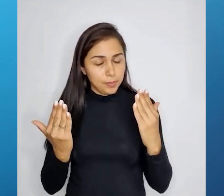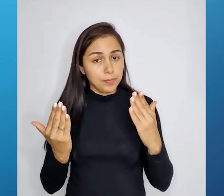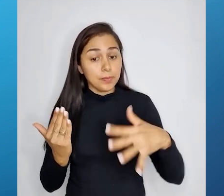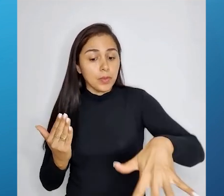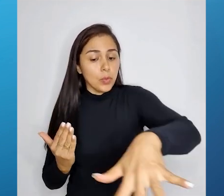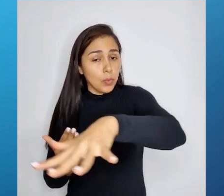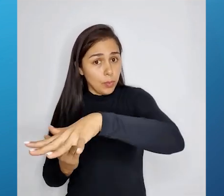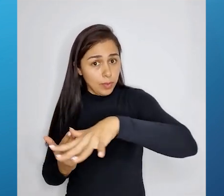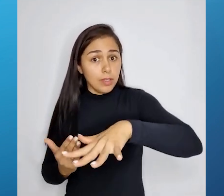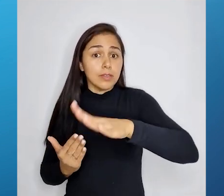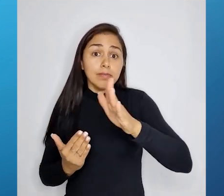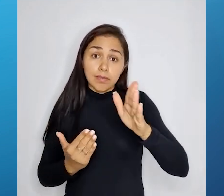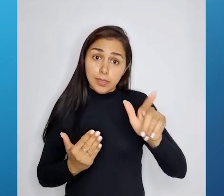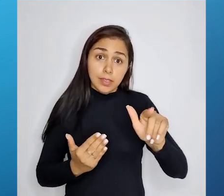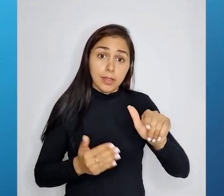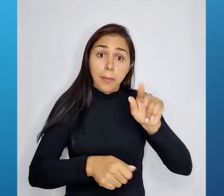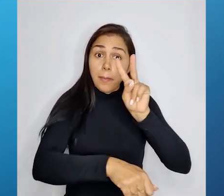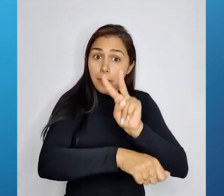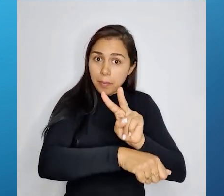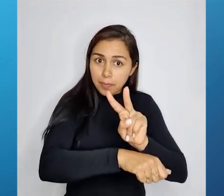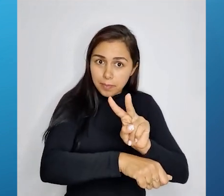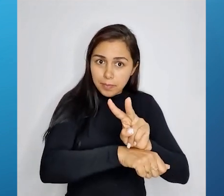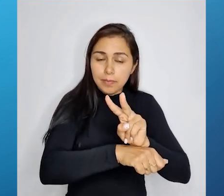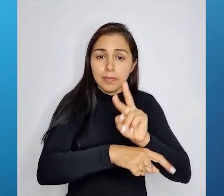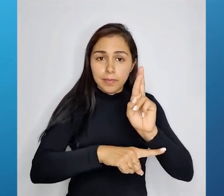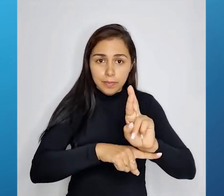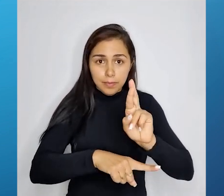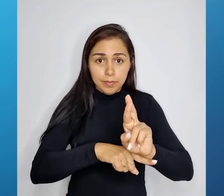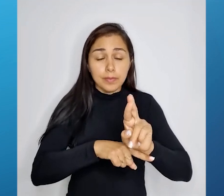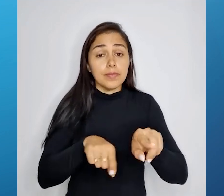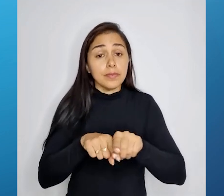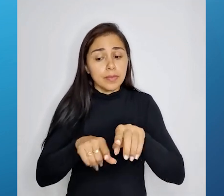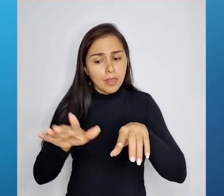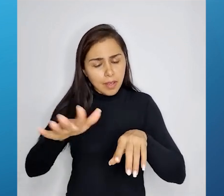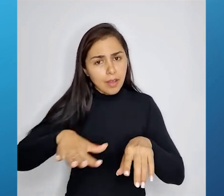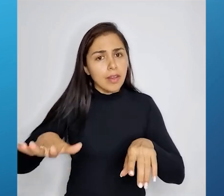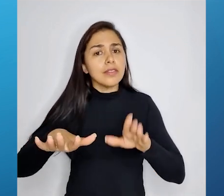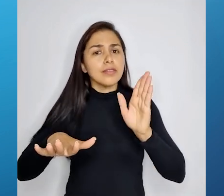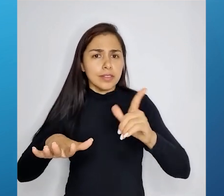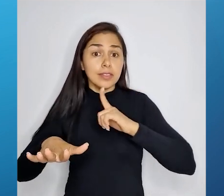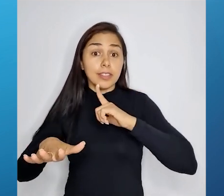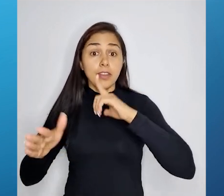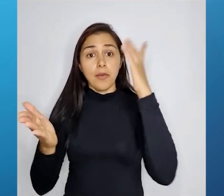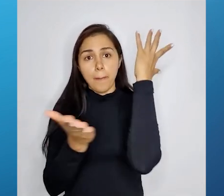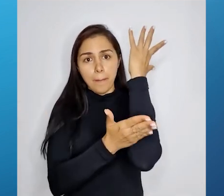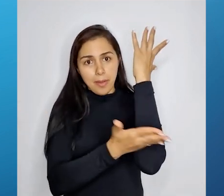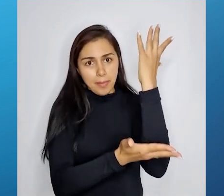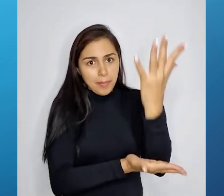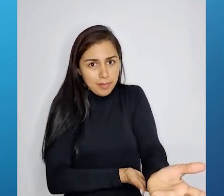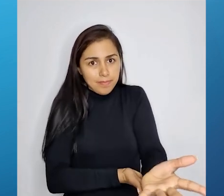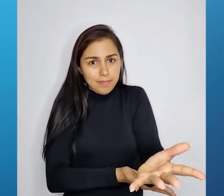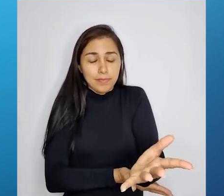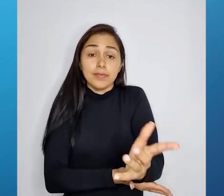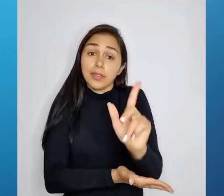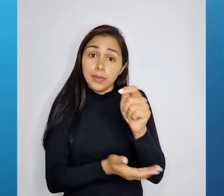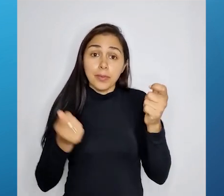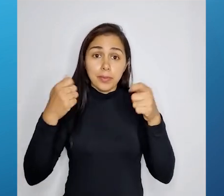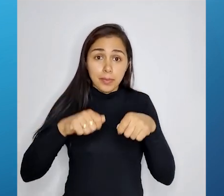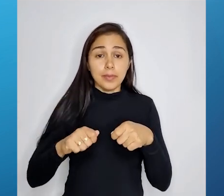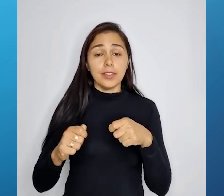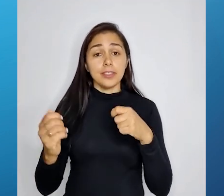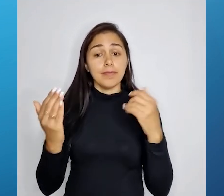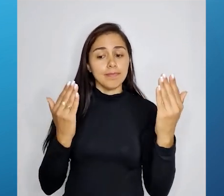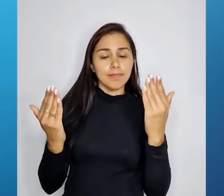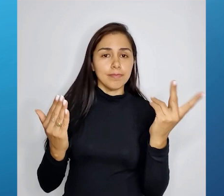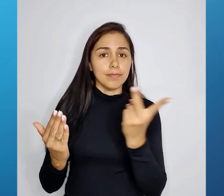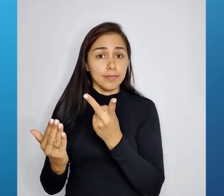à área totalmente preservada, como em áreas que já têm desmatamento. Então, perceba que aqui é possível fazer uma curva de perda